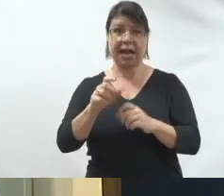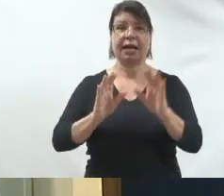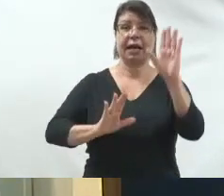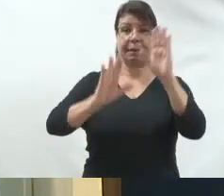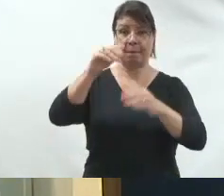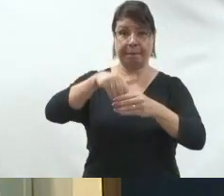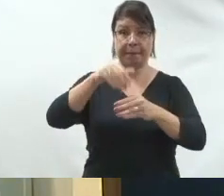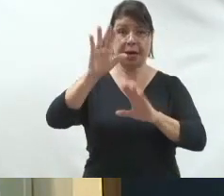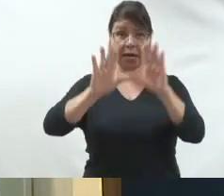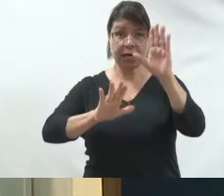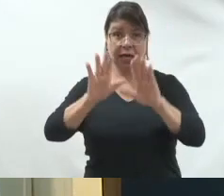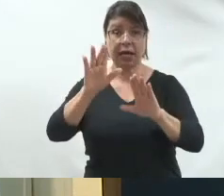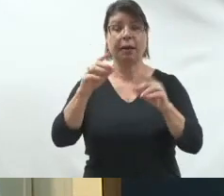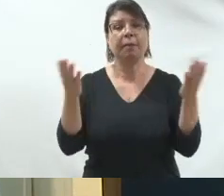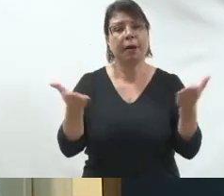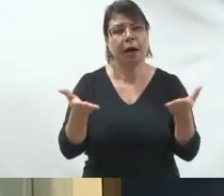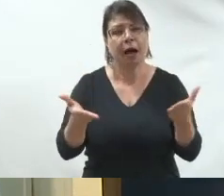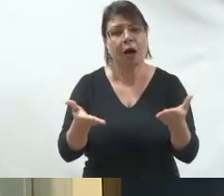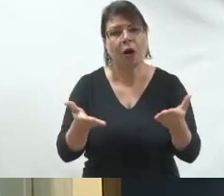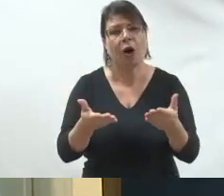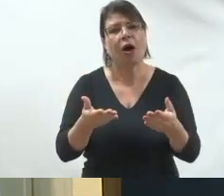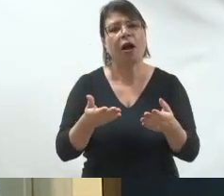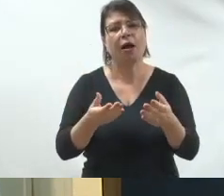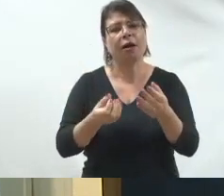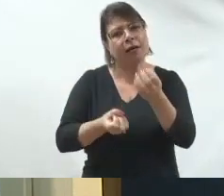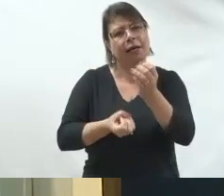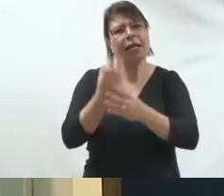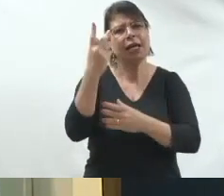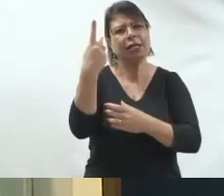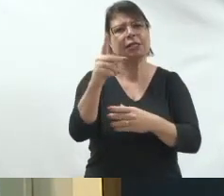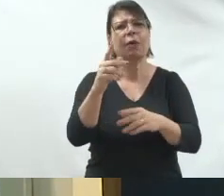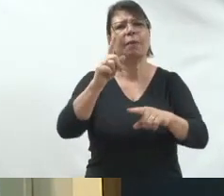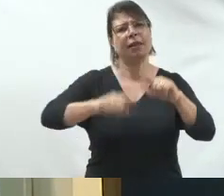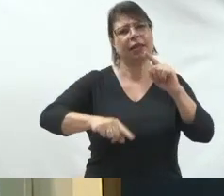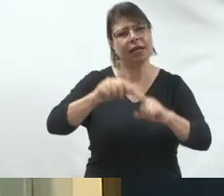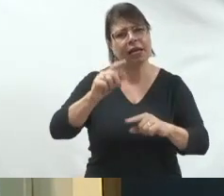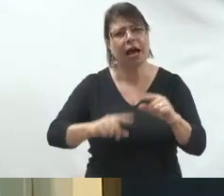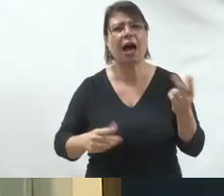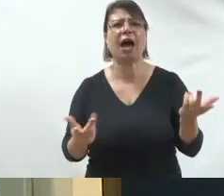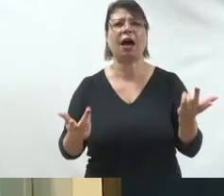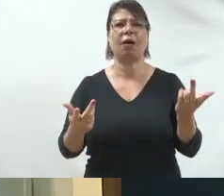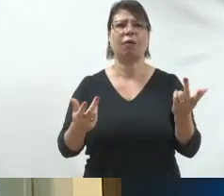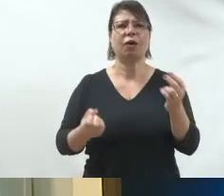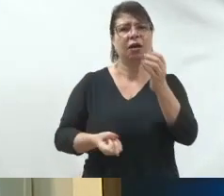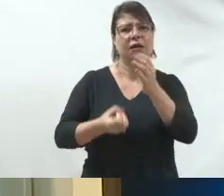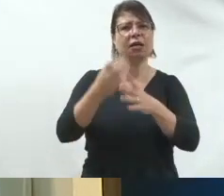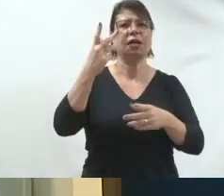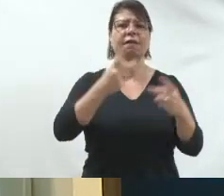procura já você fazer os seus materiais, fazer as suas visitas, fazer o seu trabalho.